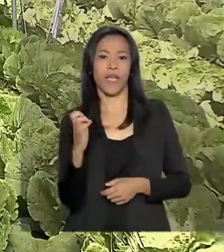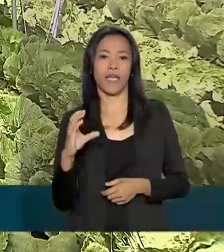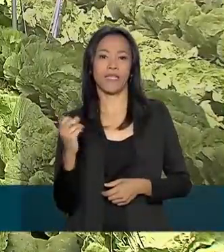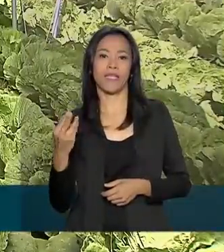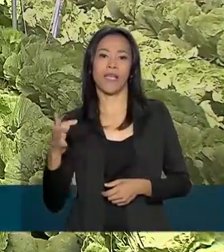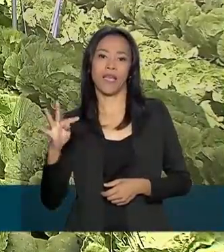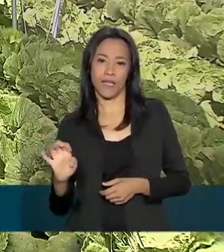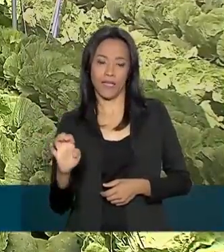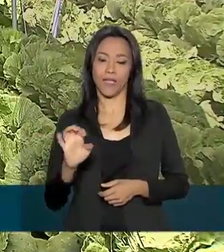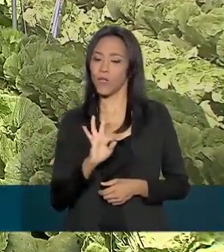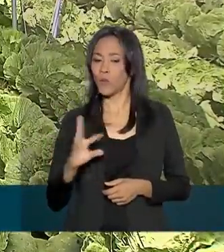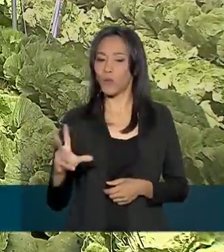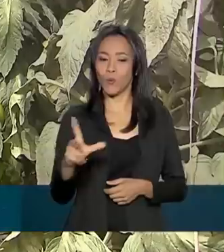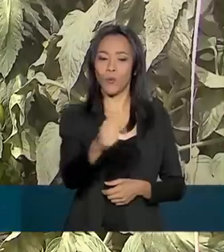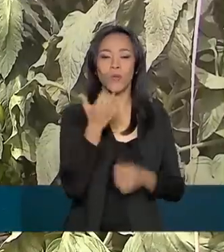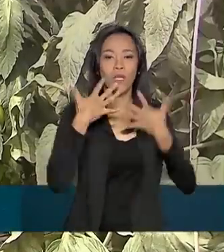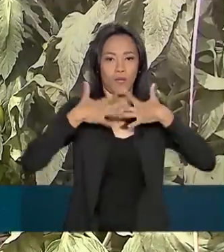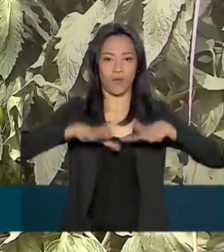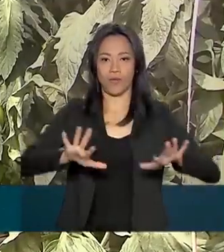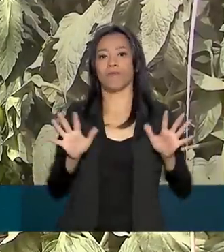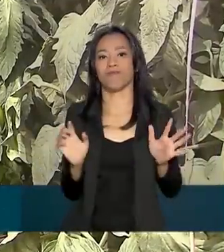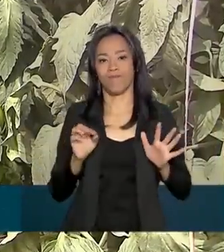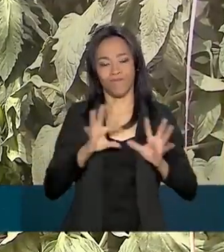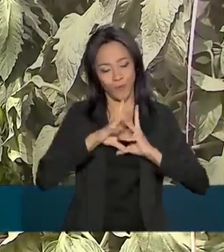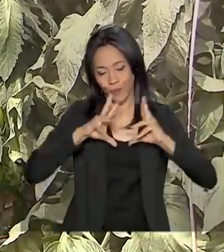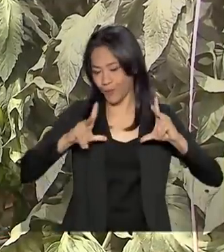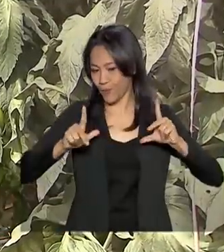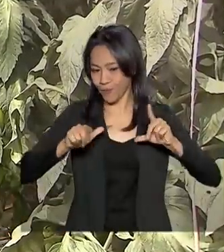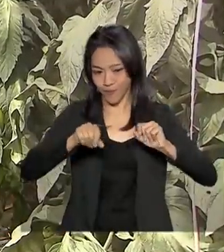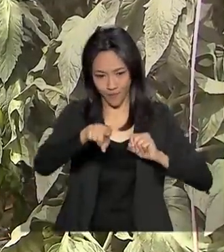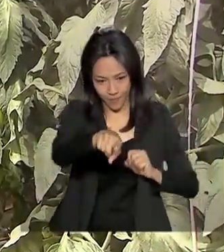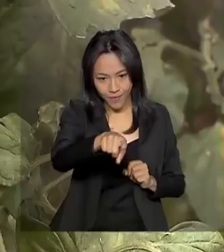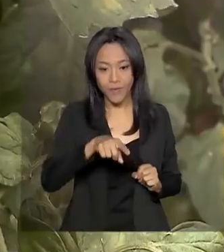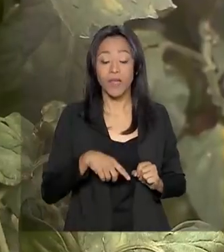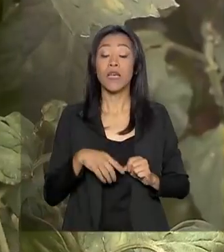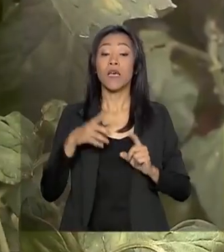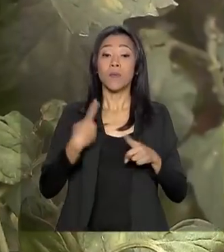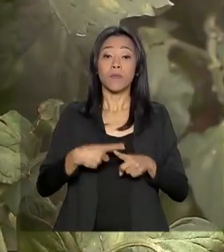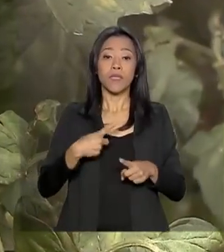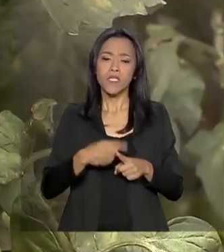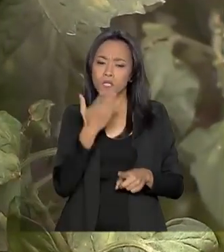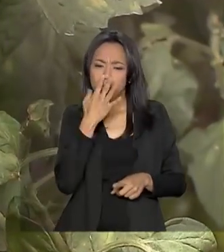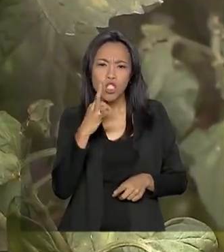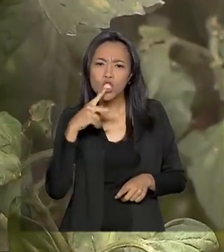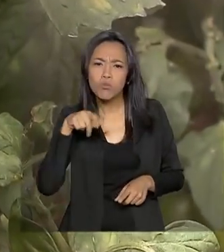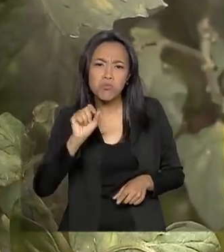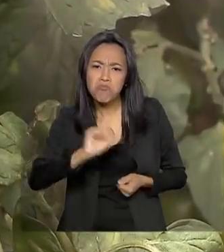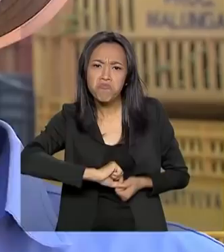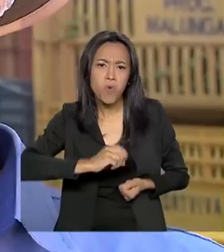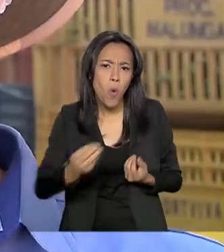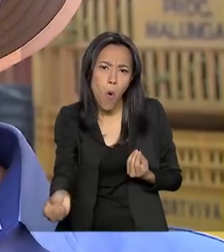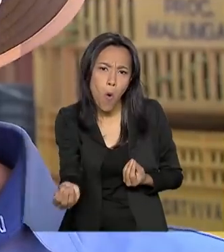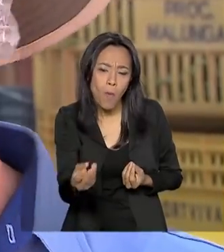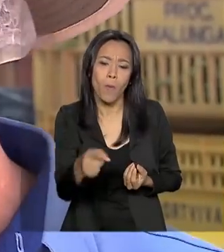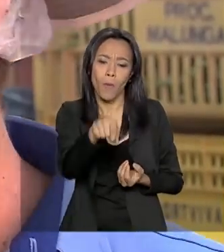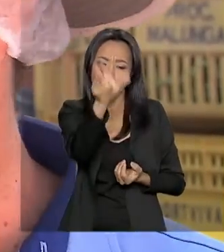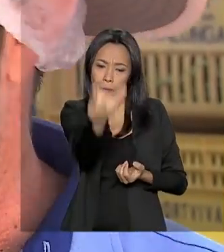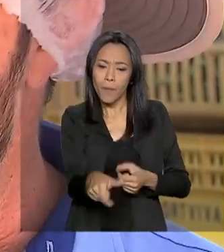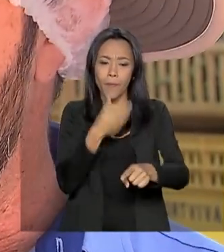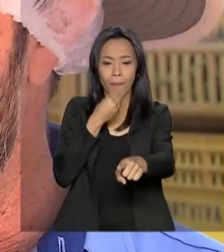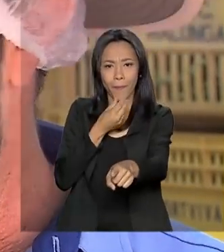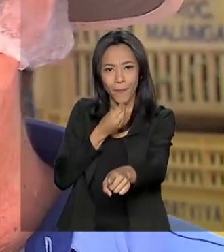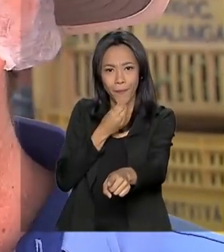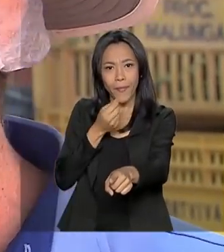toda a produção é orgânica. Antes mesmo do mercado saber que tipo de produção era essa. O empresário